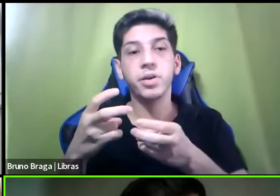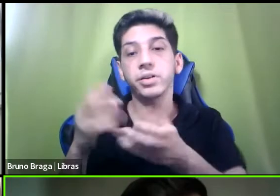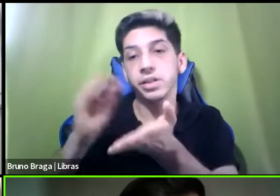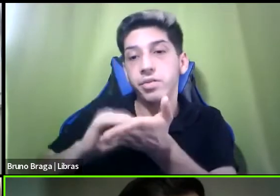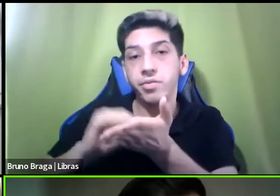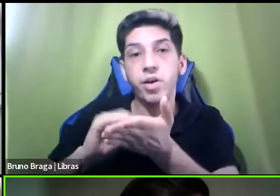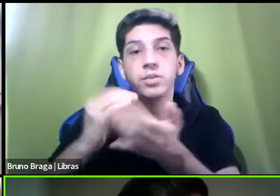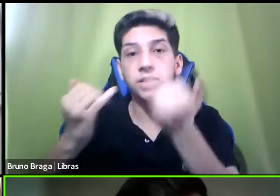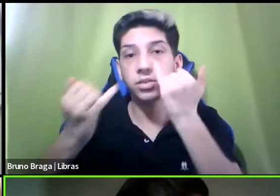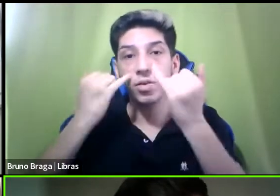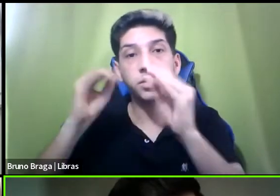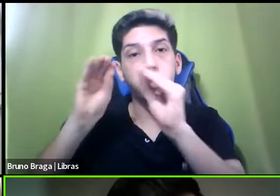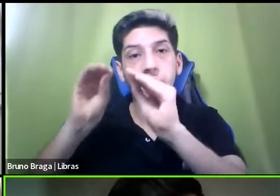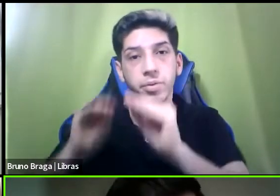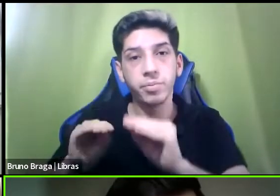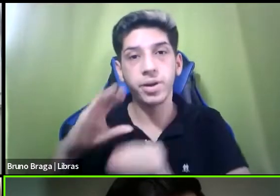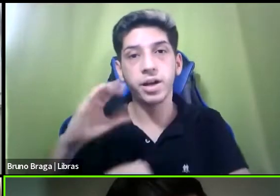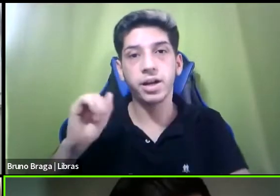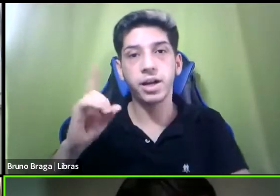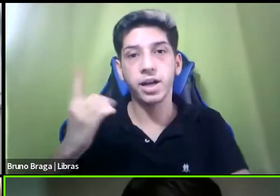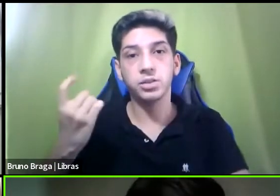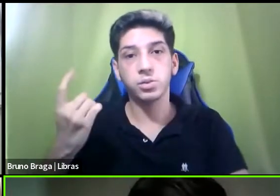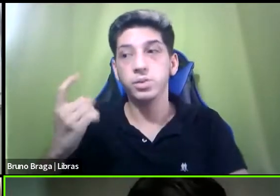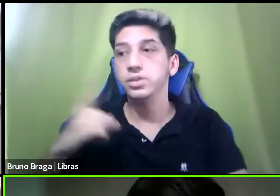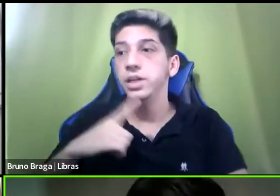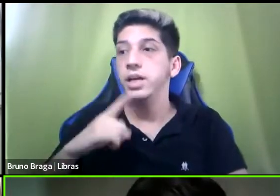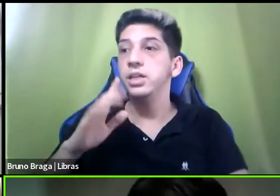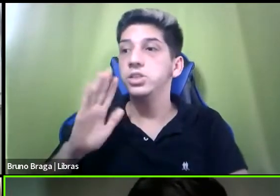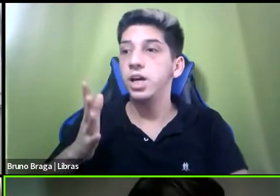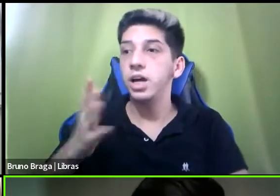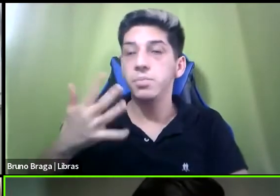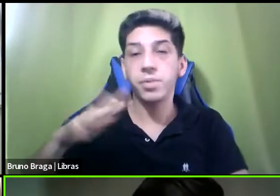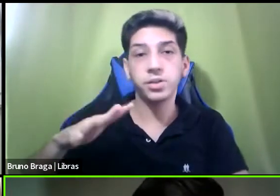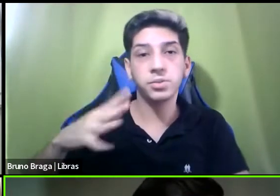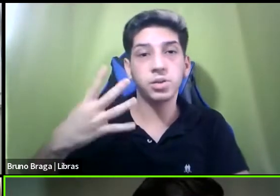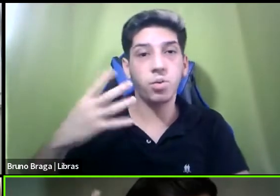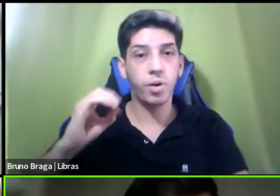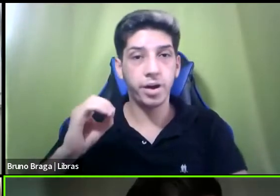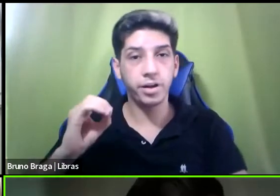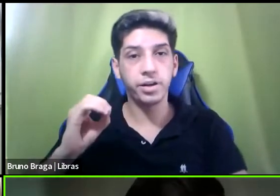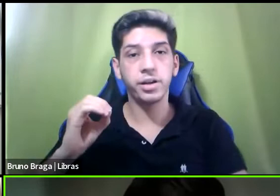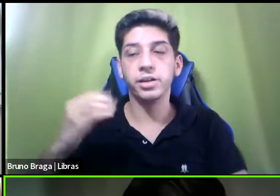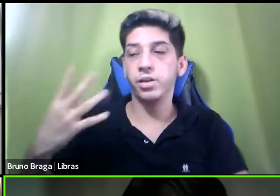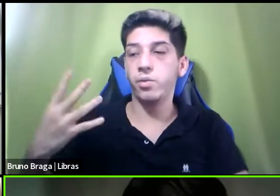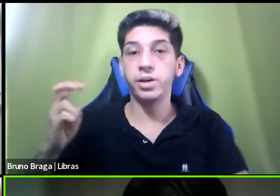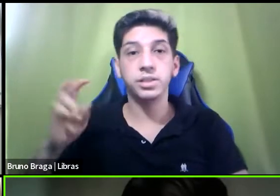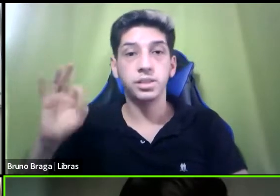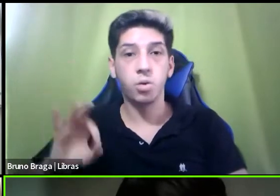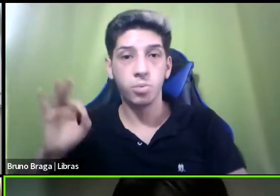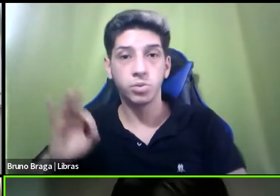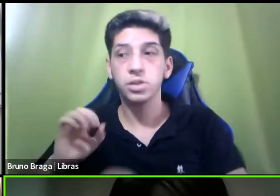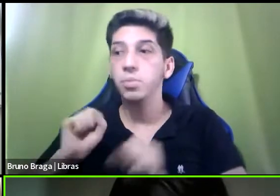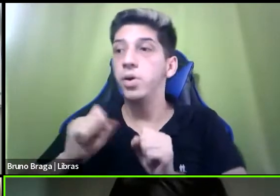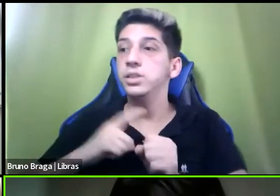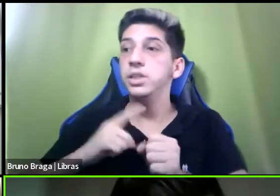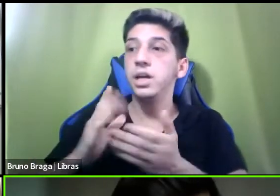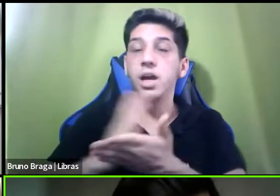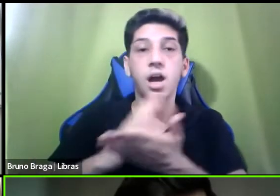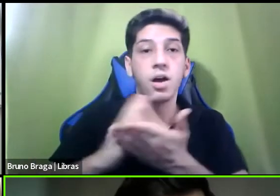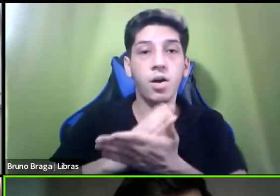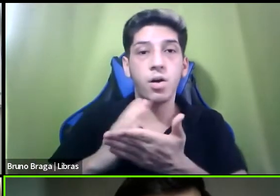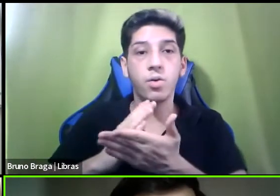Único já alcança uma média de 40% 45% né podendo chegar em alguns municípios a 50